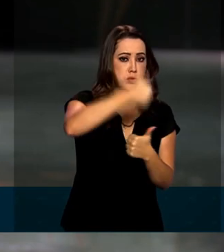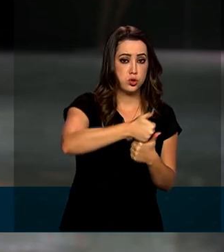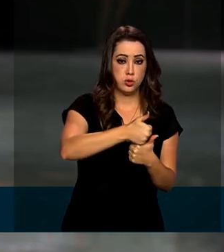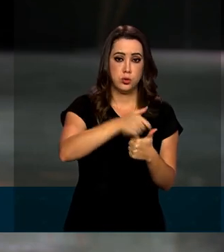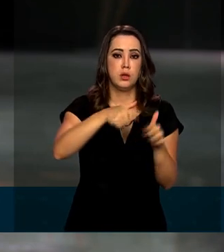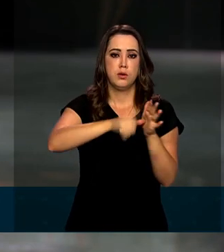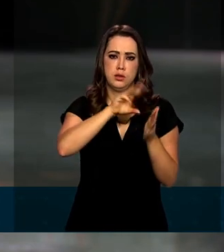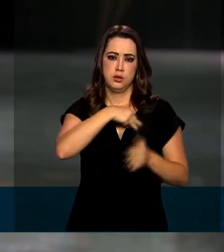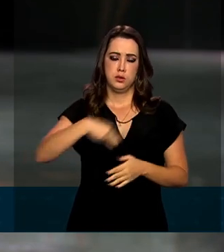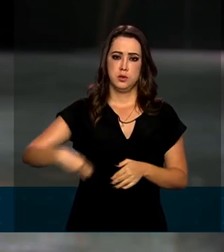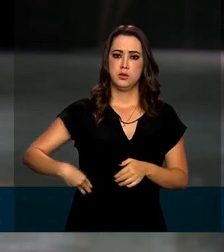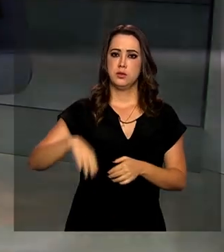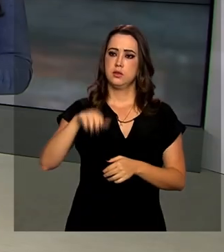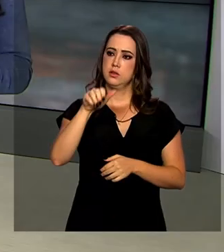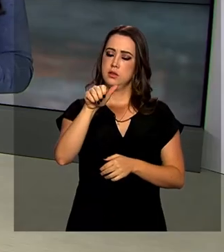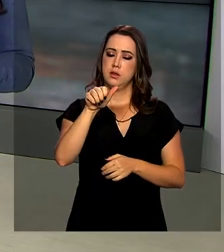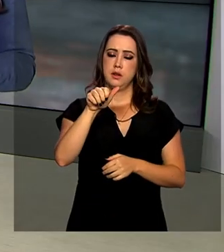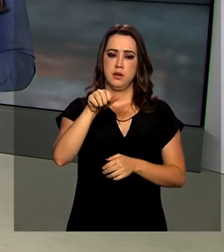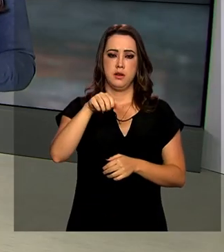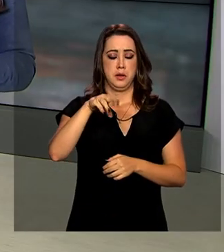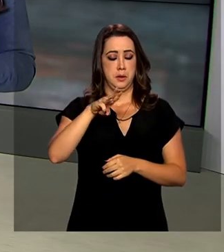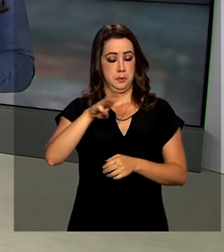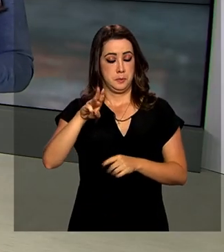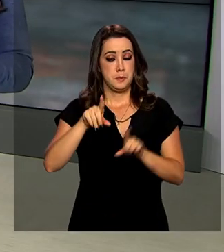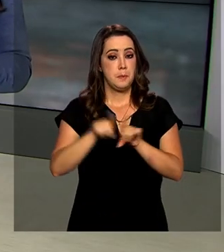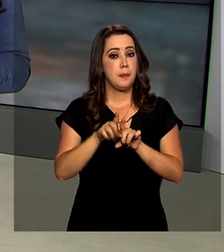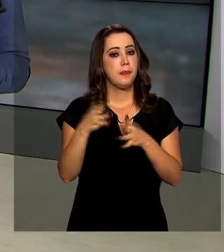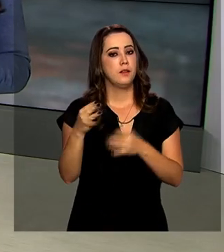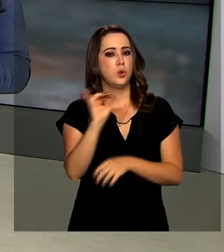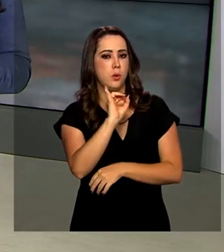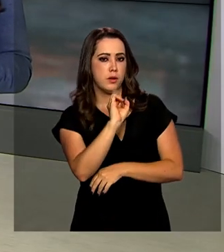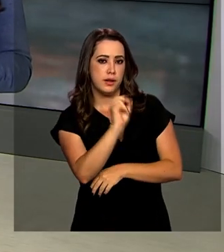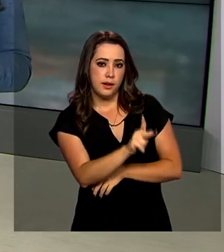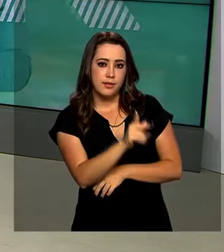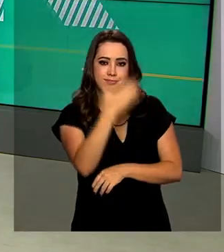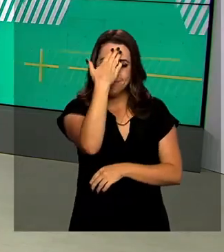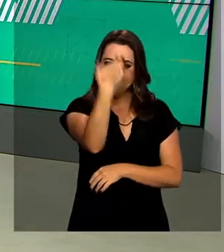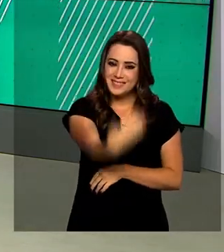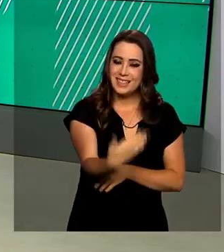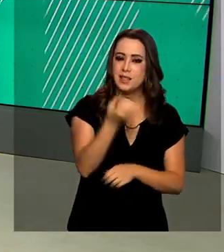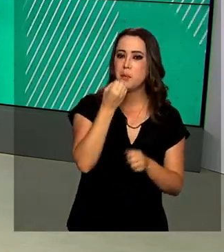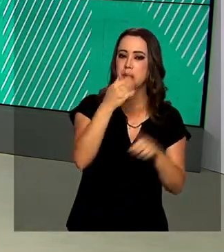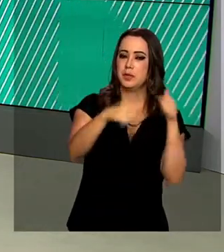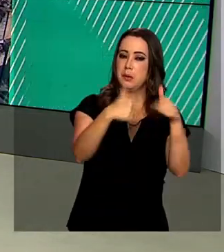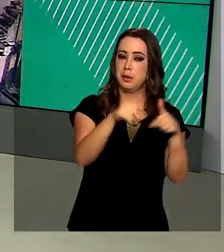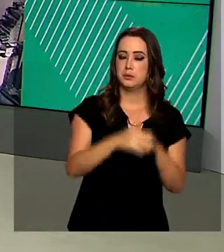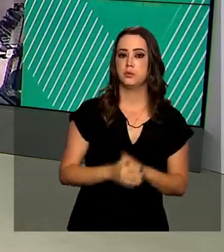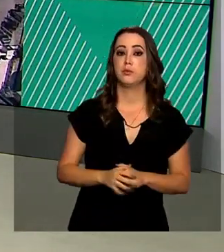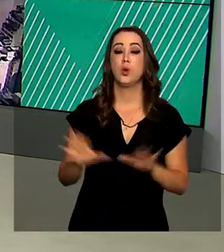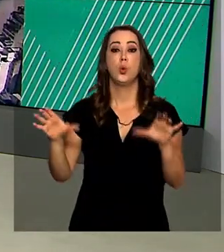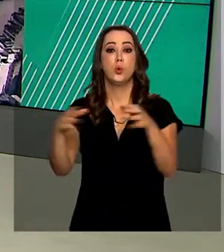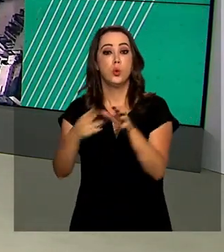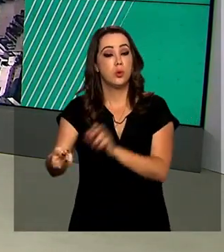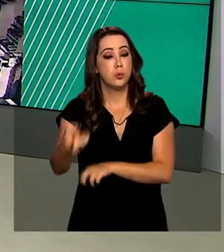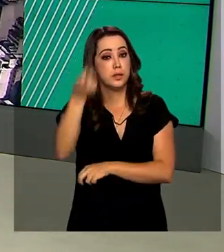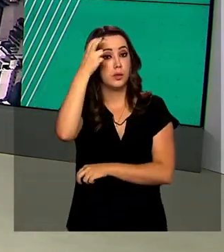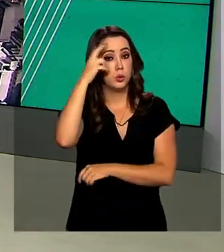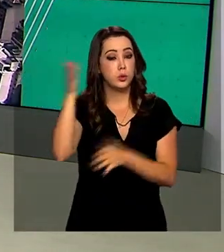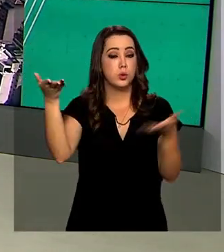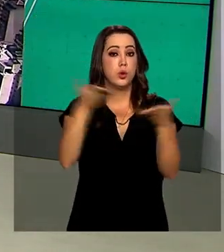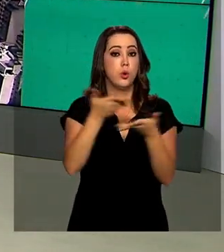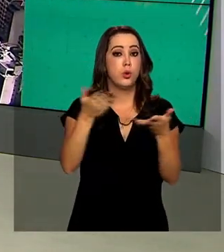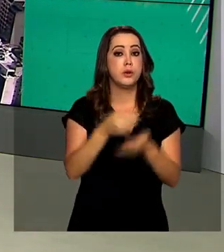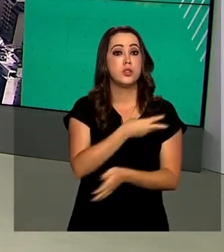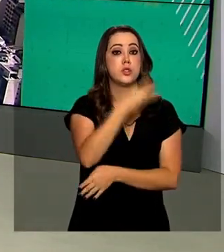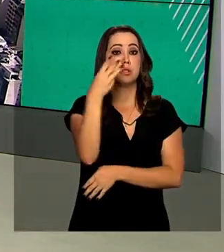Weintraub. Volto com vocês. Tá bom, muito obrigada. Bom trabalho para você. E o setor cultural recebeu hoje um reforço de